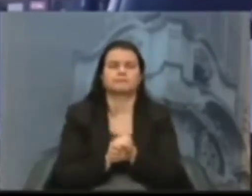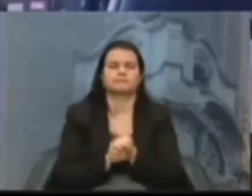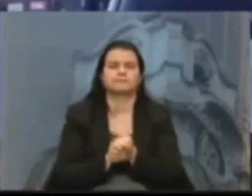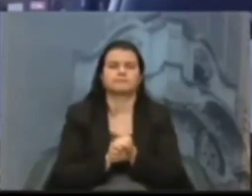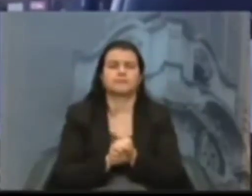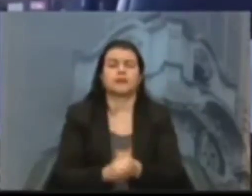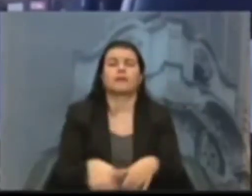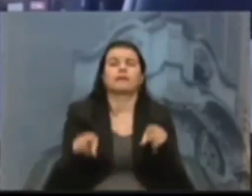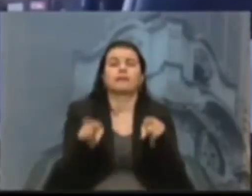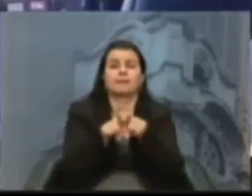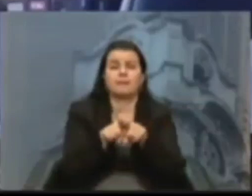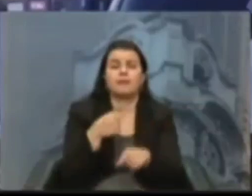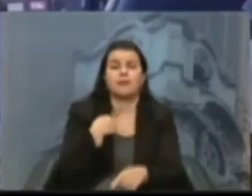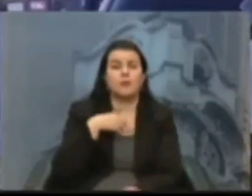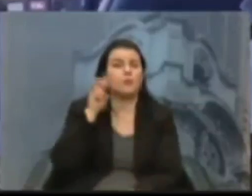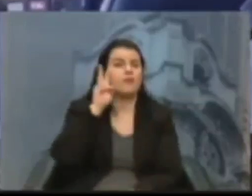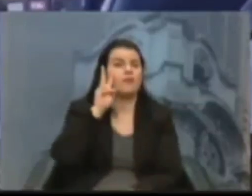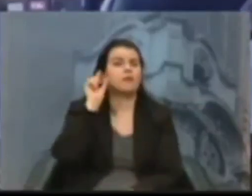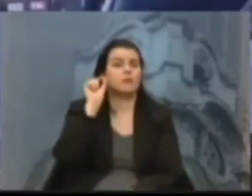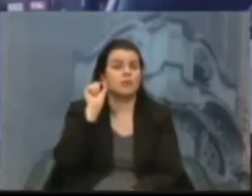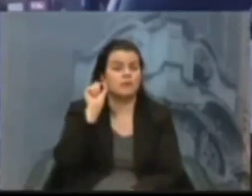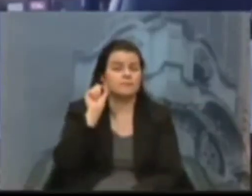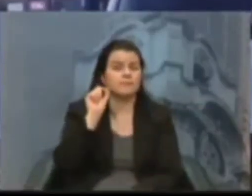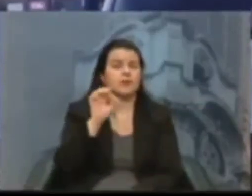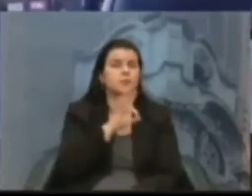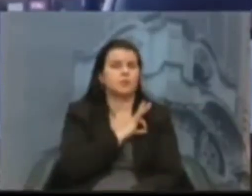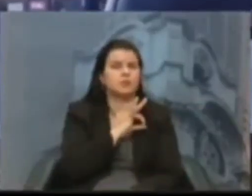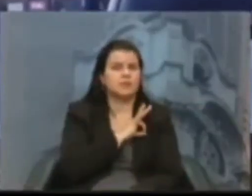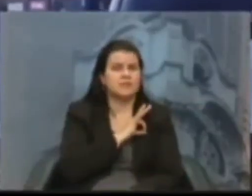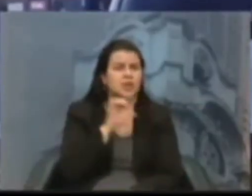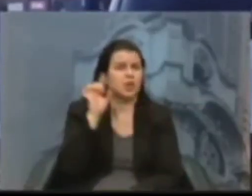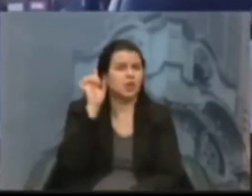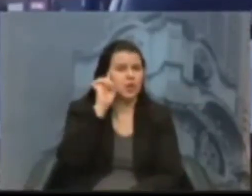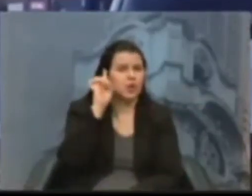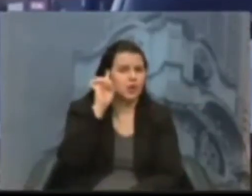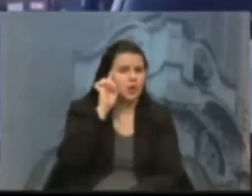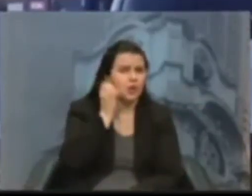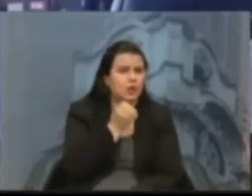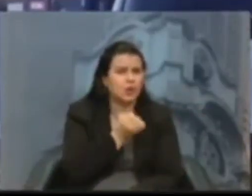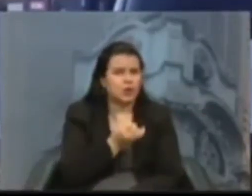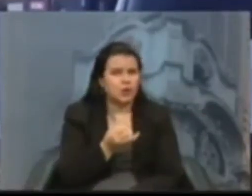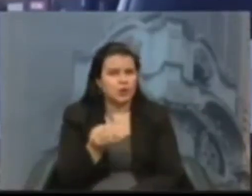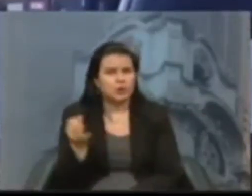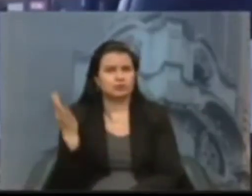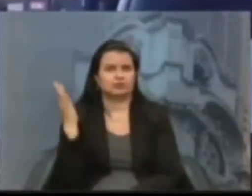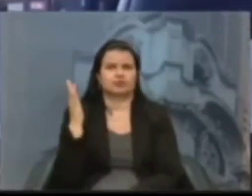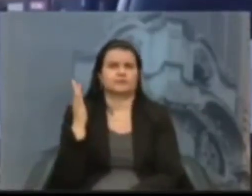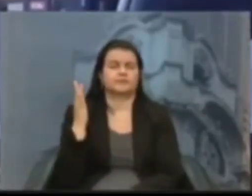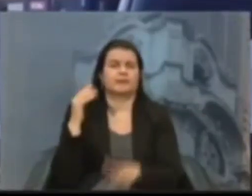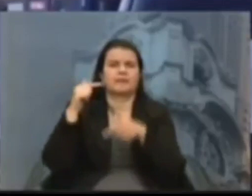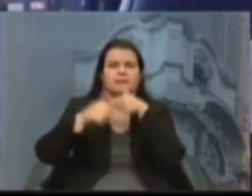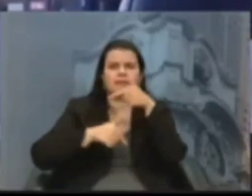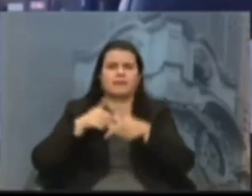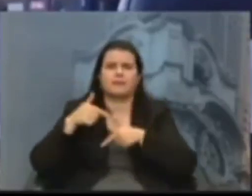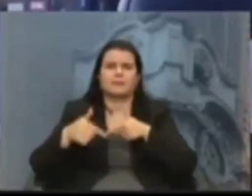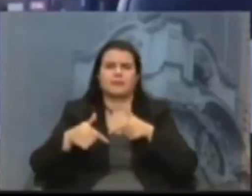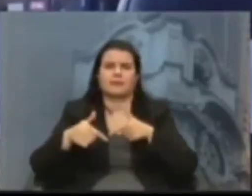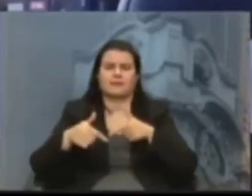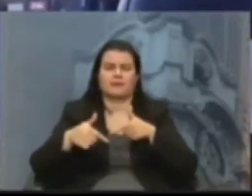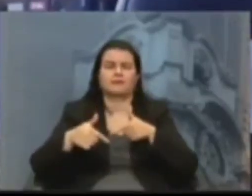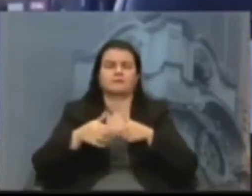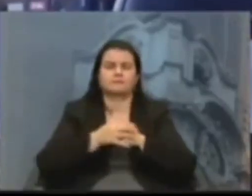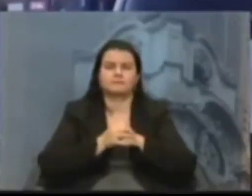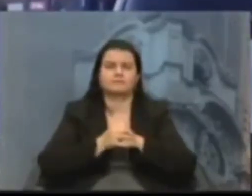que a polícia, dia após dia, vem atuando de forma necessária, de